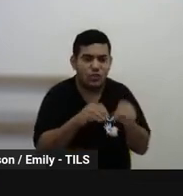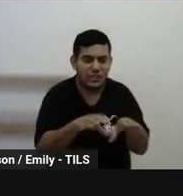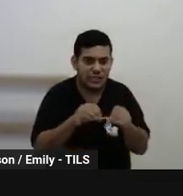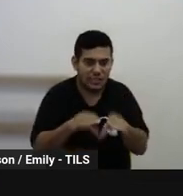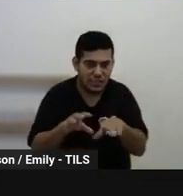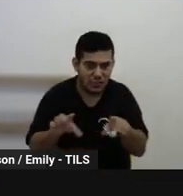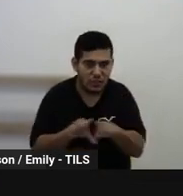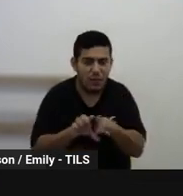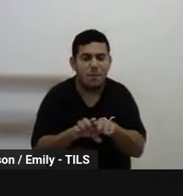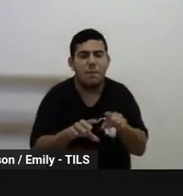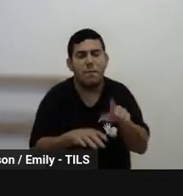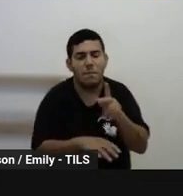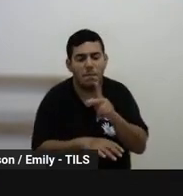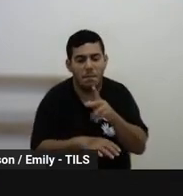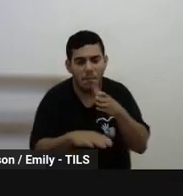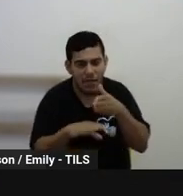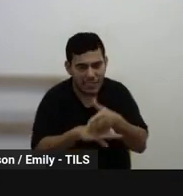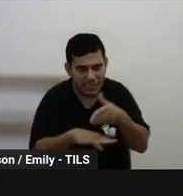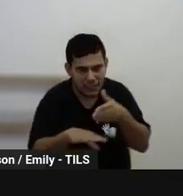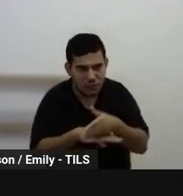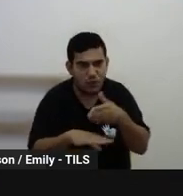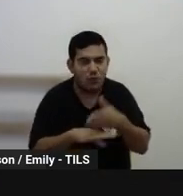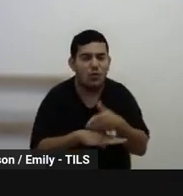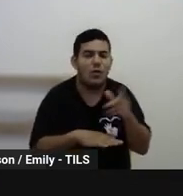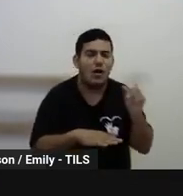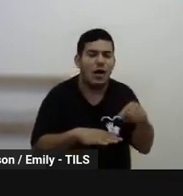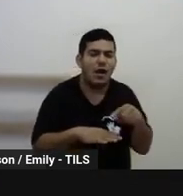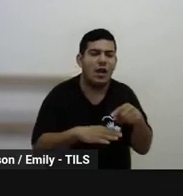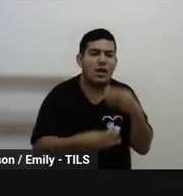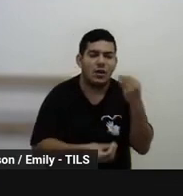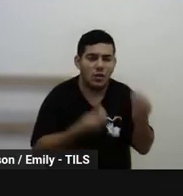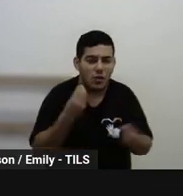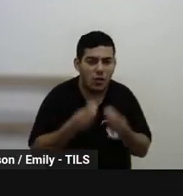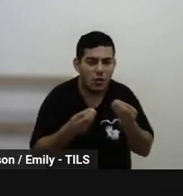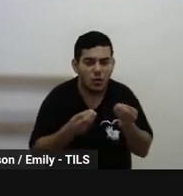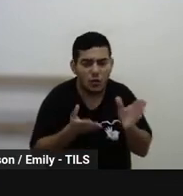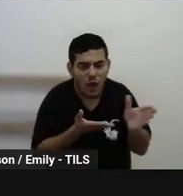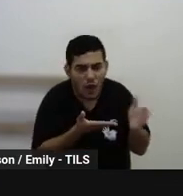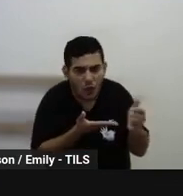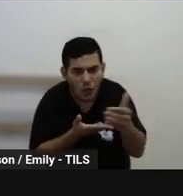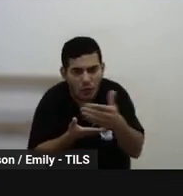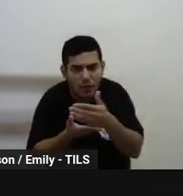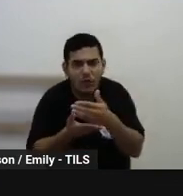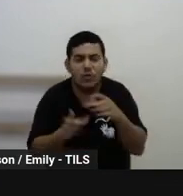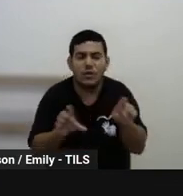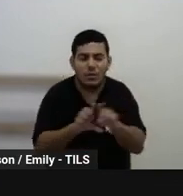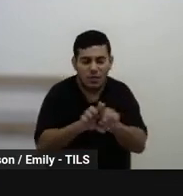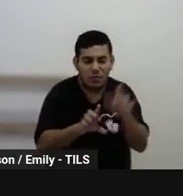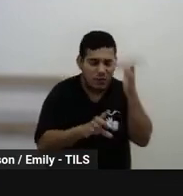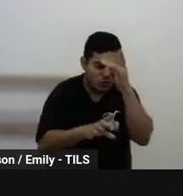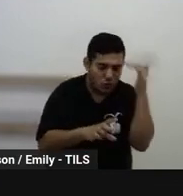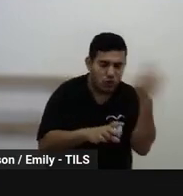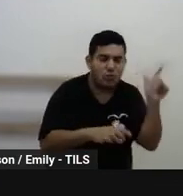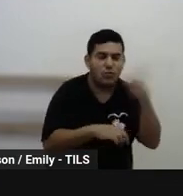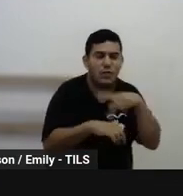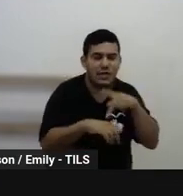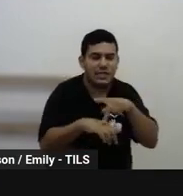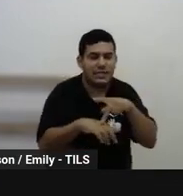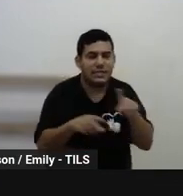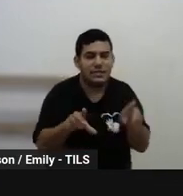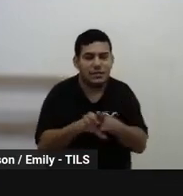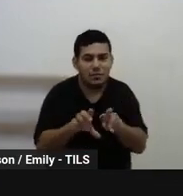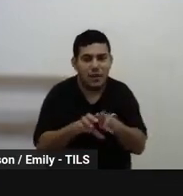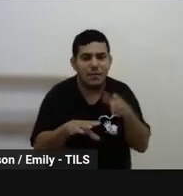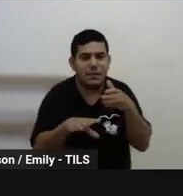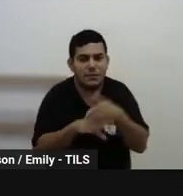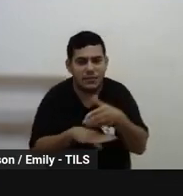participou de outros momentos e de formações também voltadas para o acolhimento de migrantes e refugiados, temos ainda a